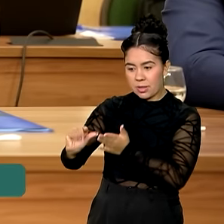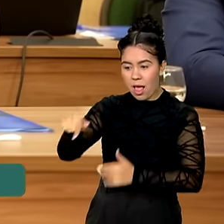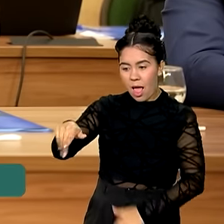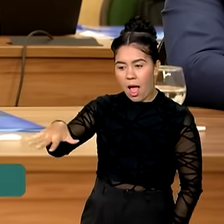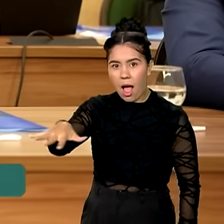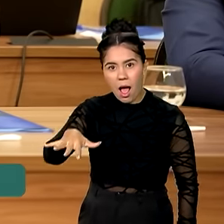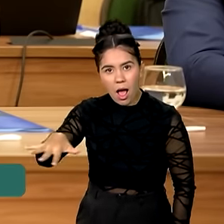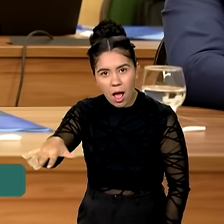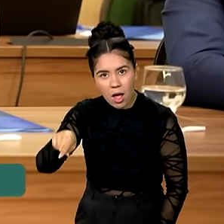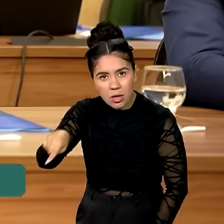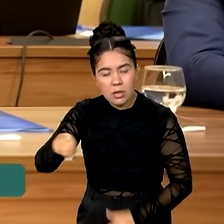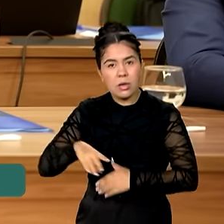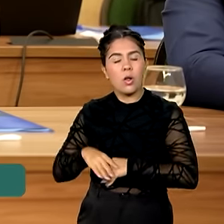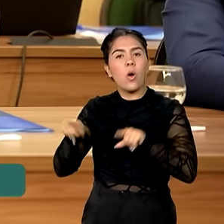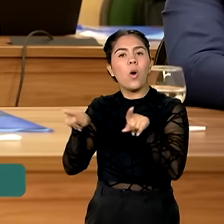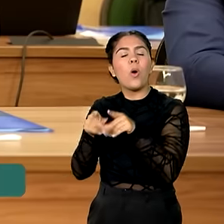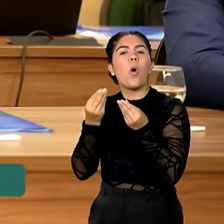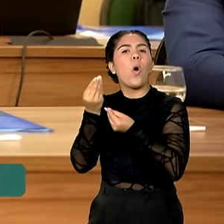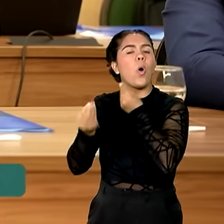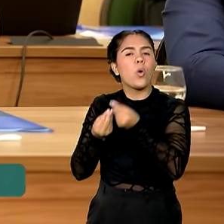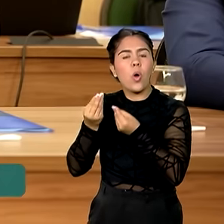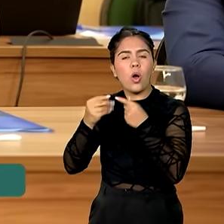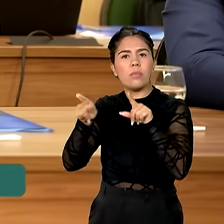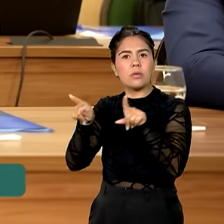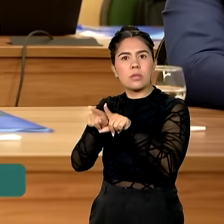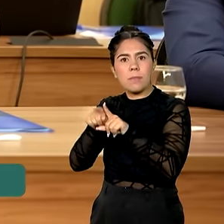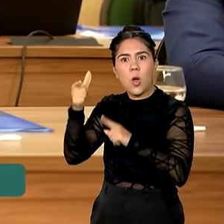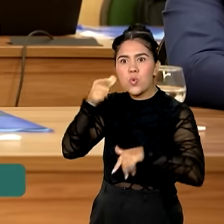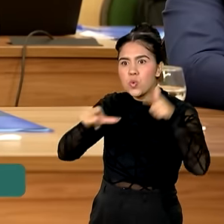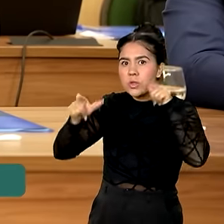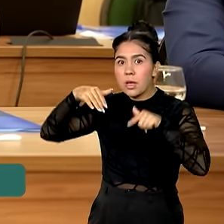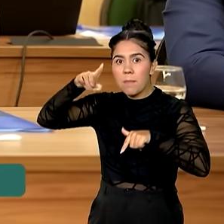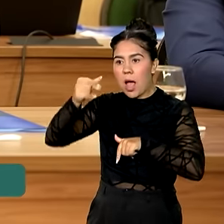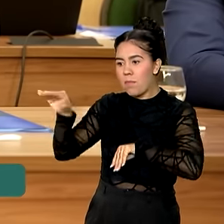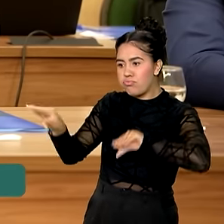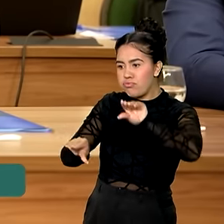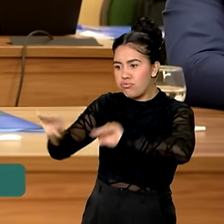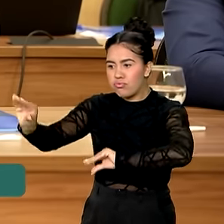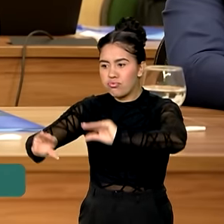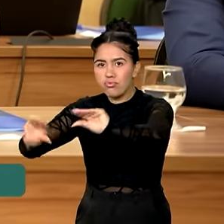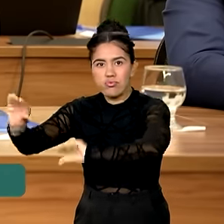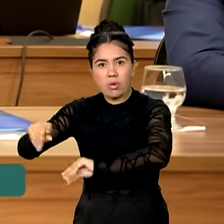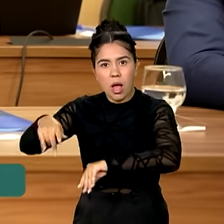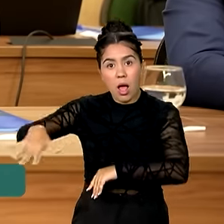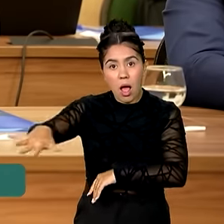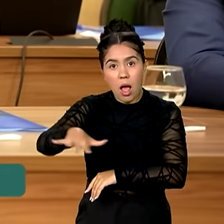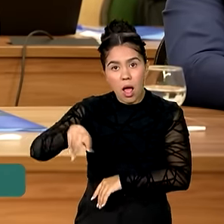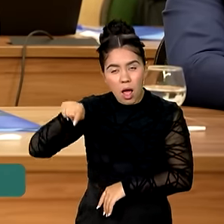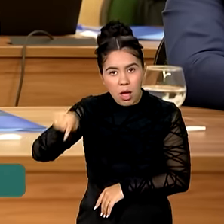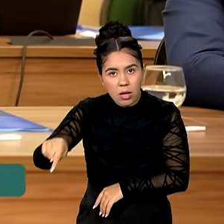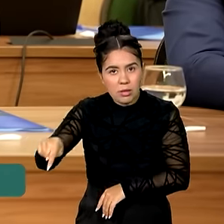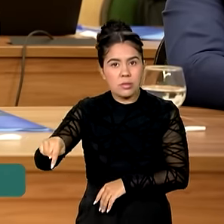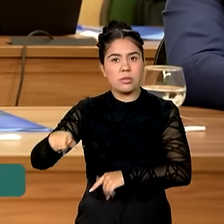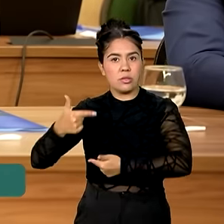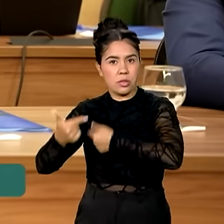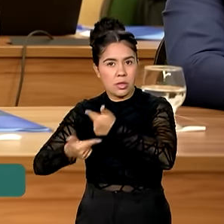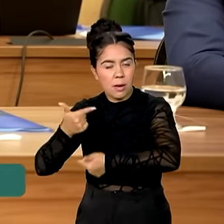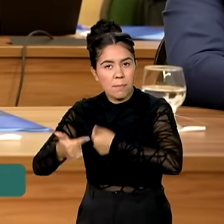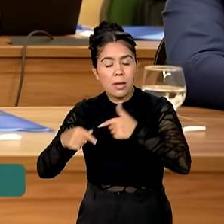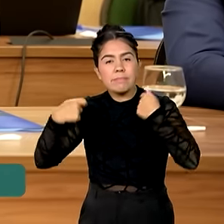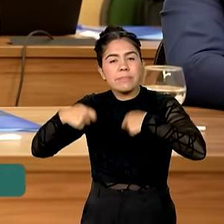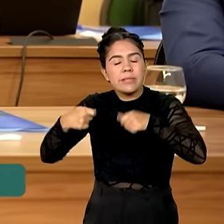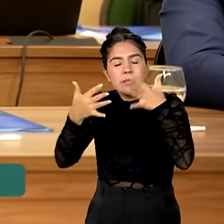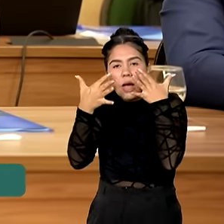como dar mais tração para esse orçamento, como disputar no orçamento da República que tenha uma atenção